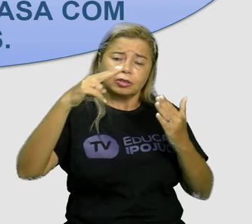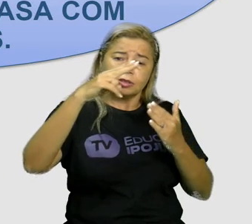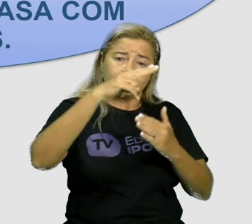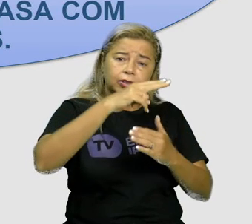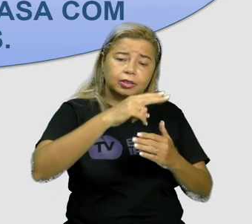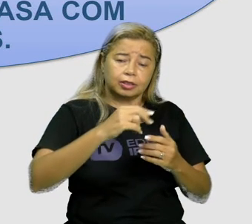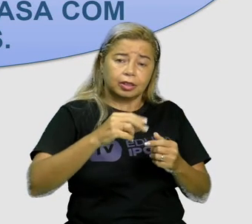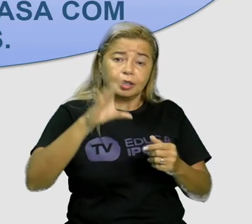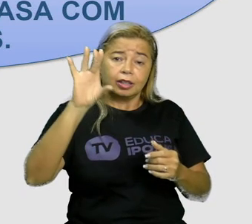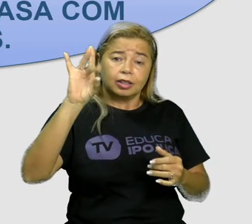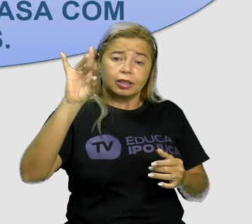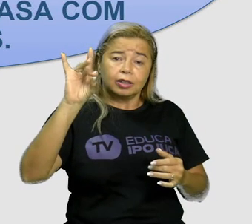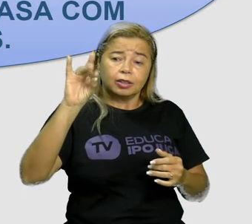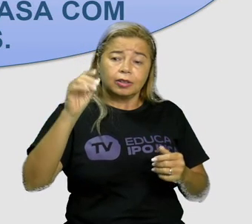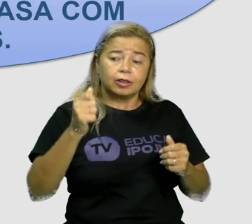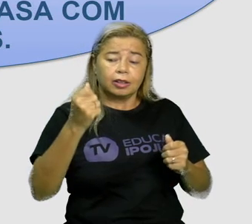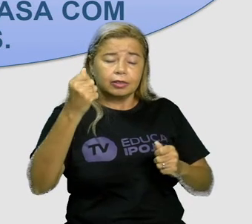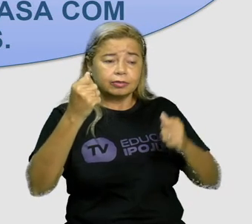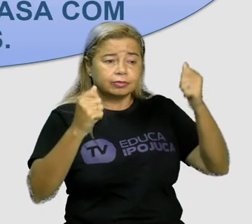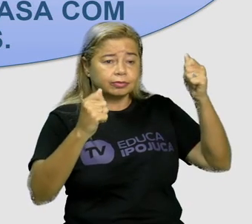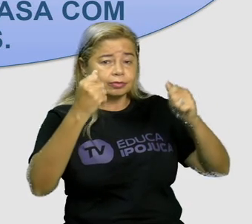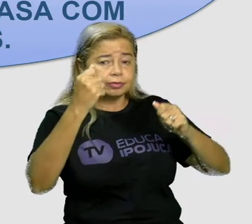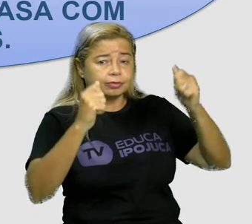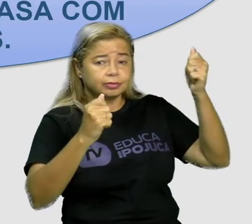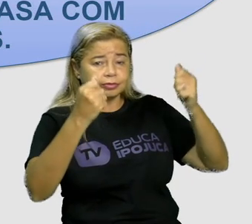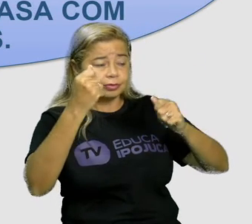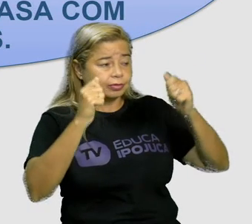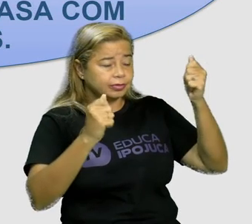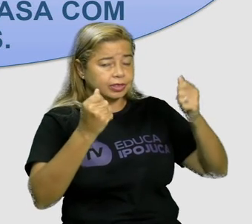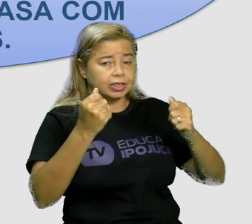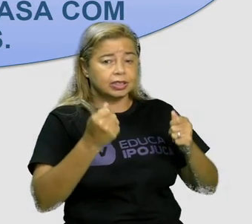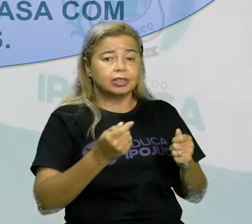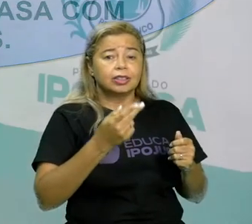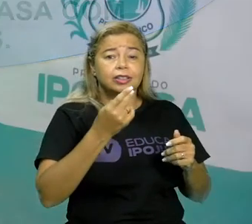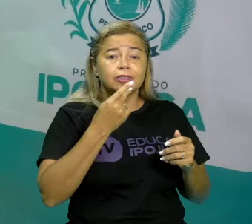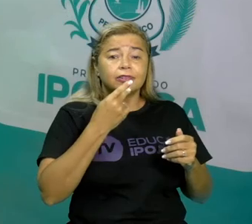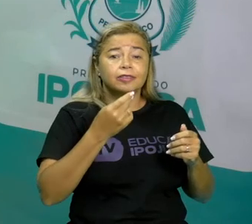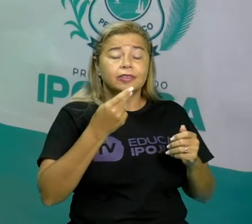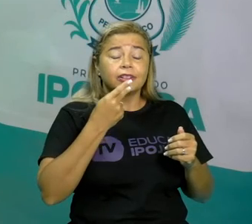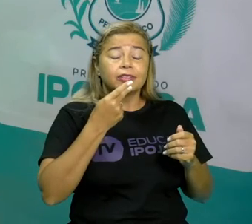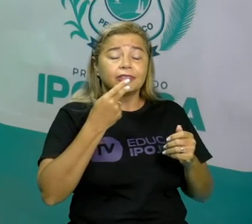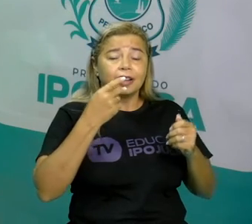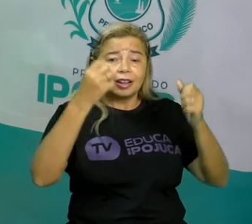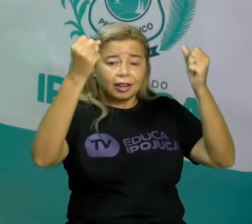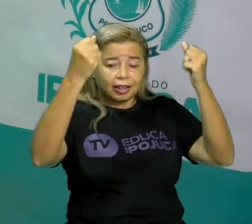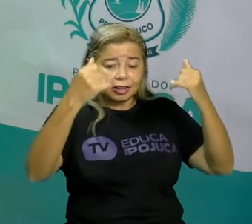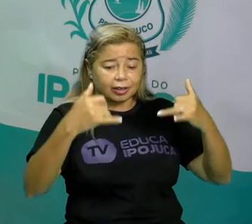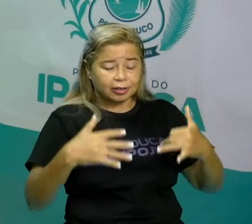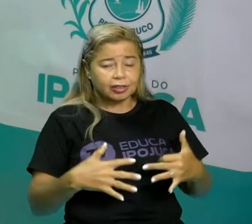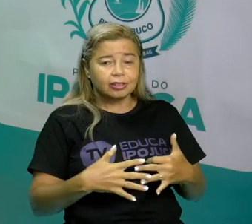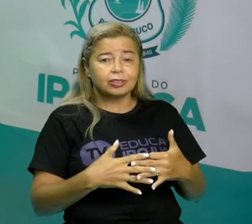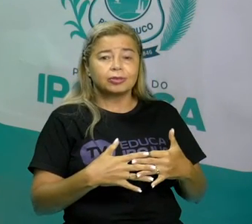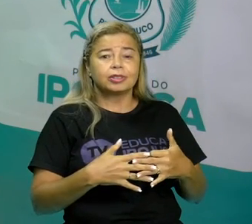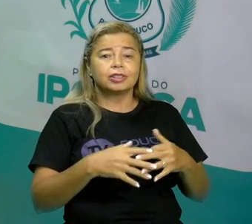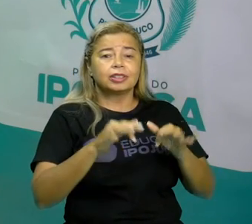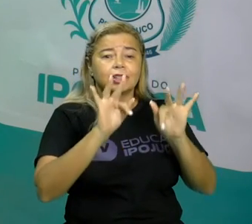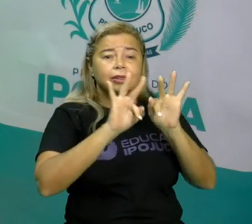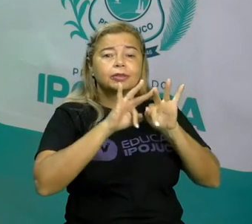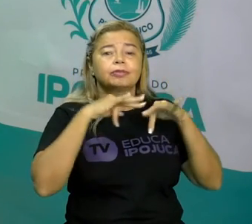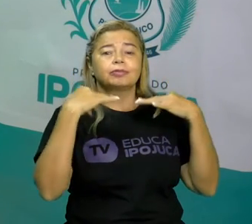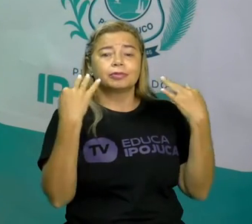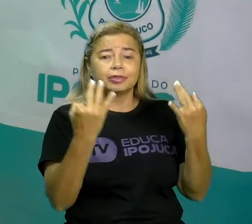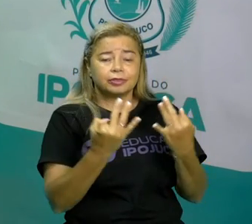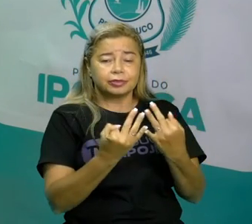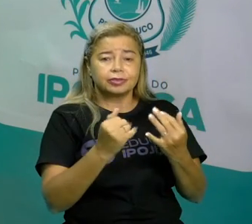E recontar a historinha com o fantoche. Para as pessoas da sua casa. Olha que legal o desafio de hoje. O